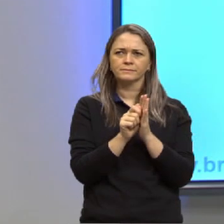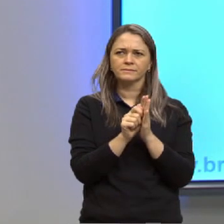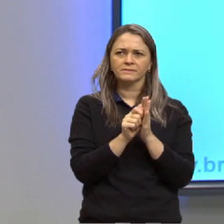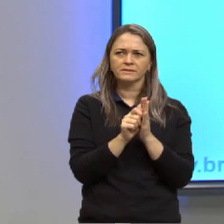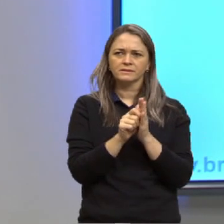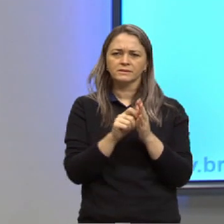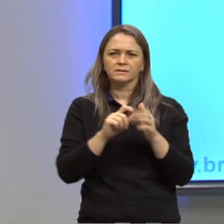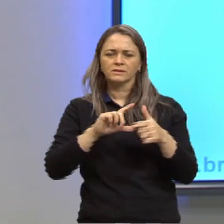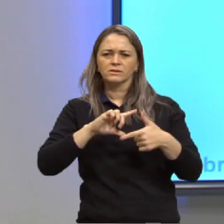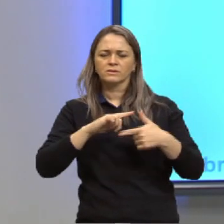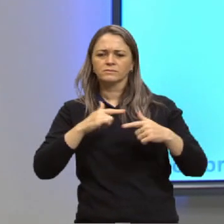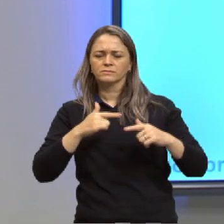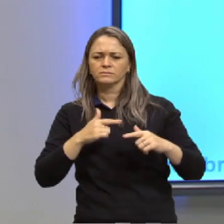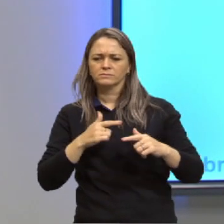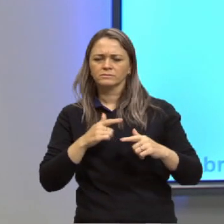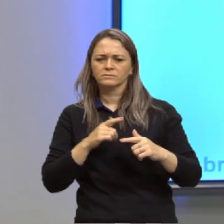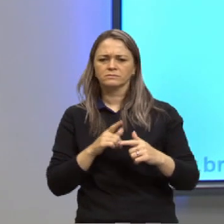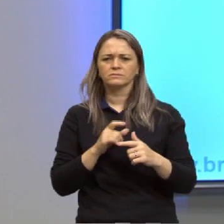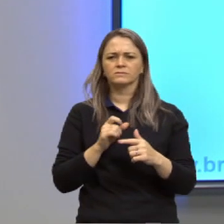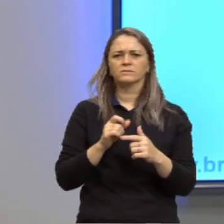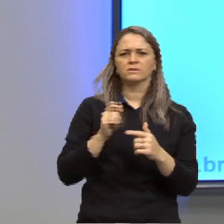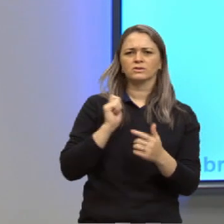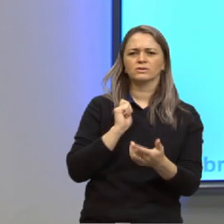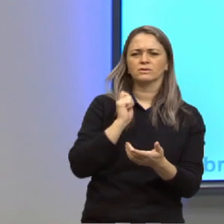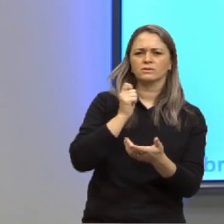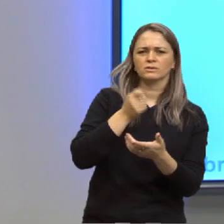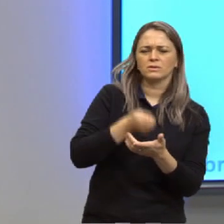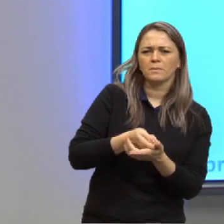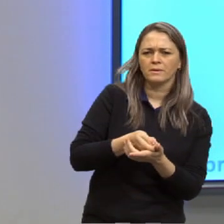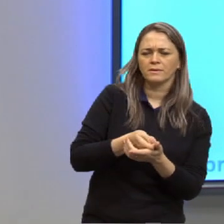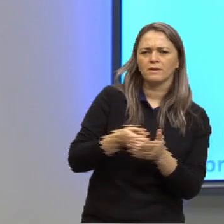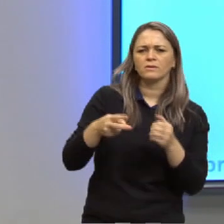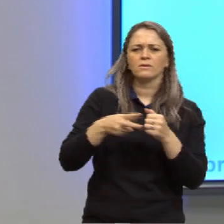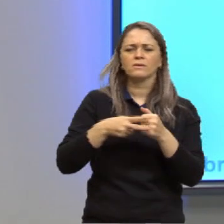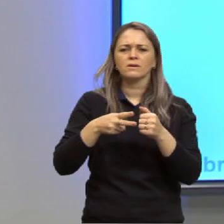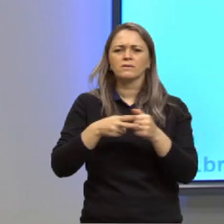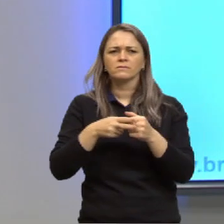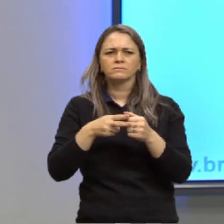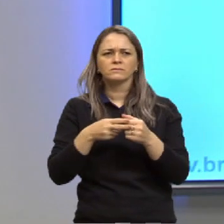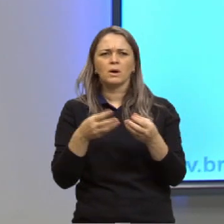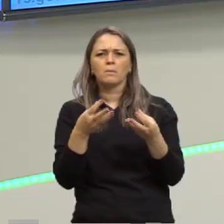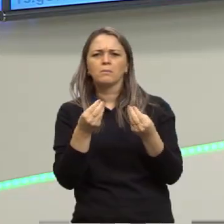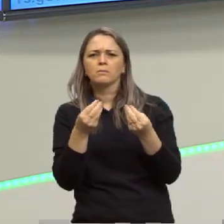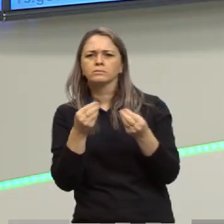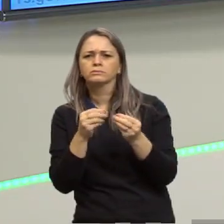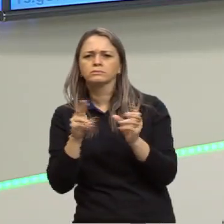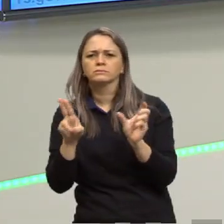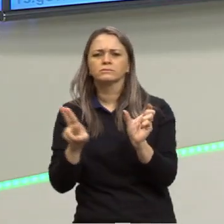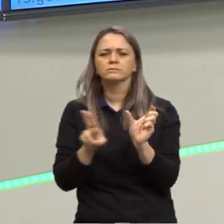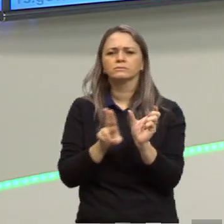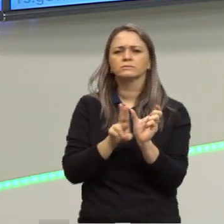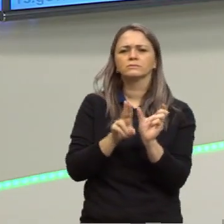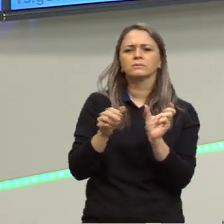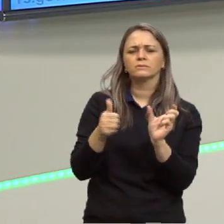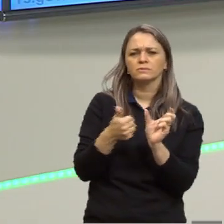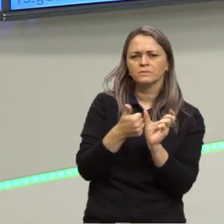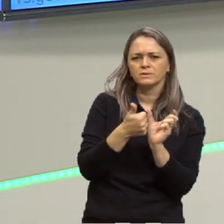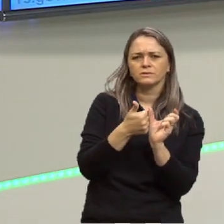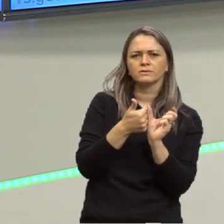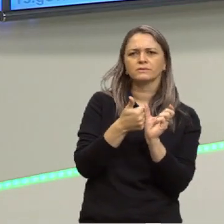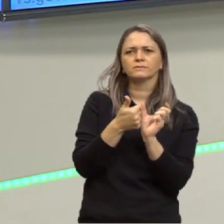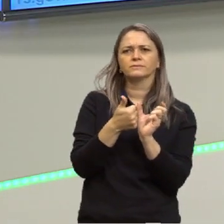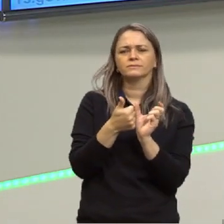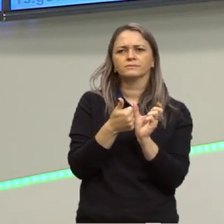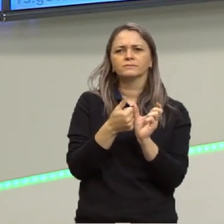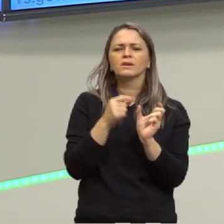formas imperativas do verbo e a abundância de substantivos. O que a gente tem ali de